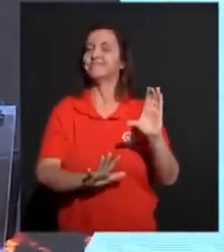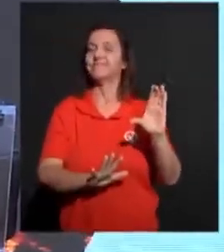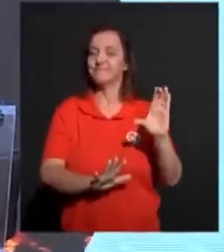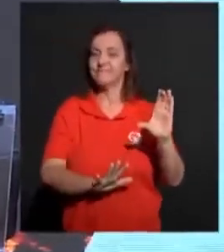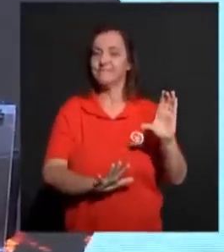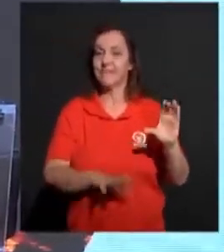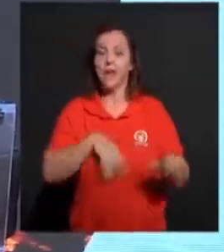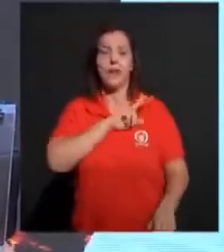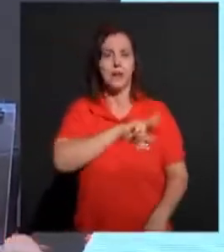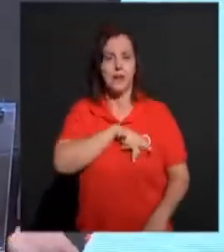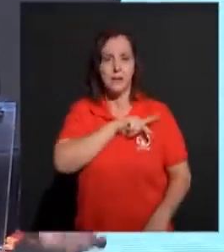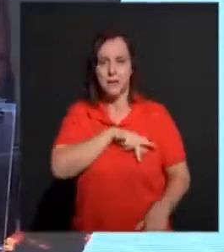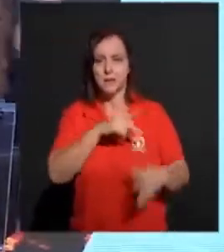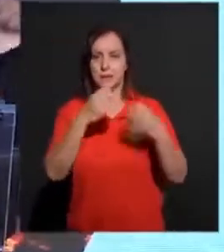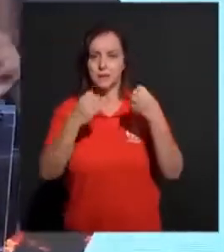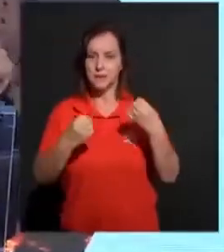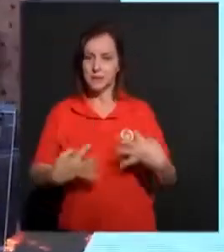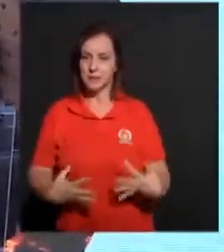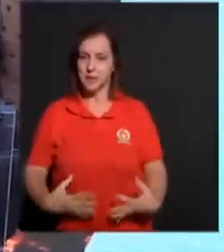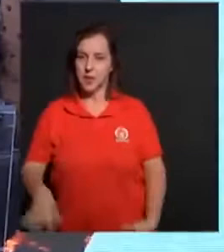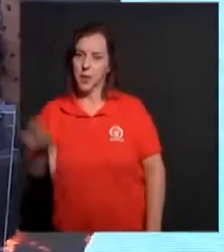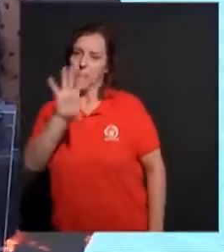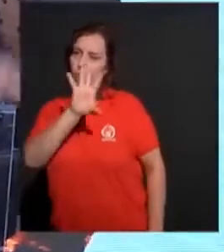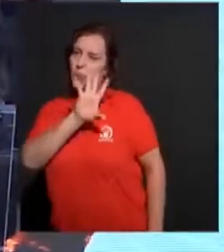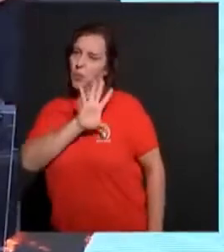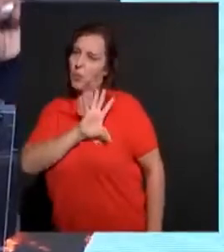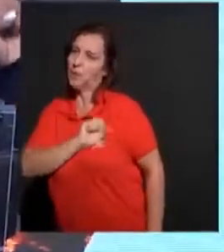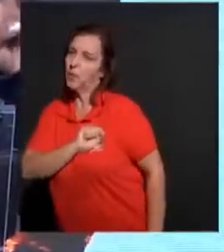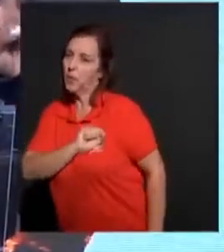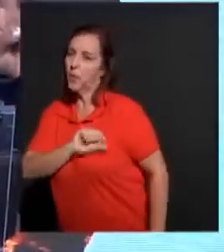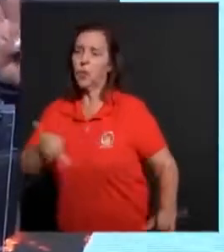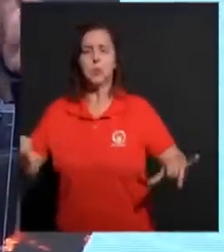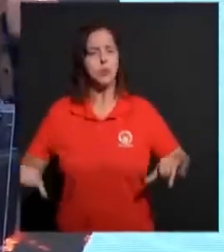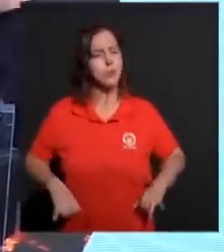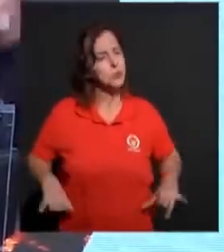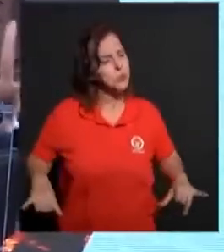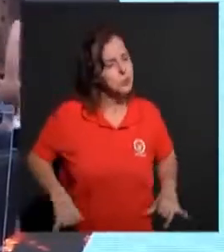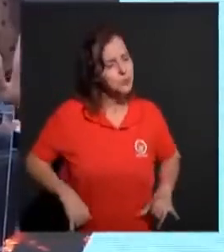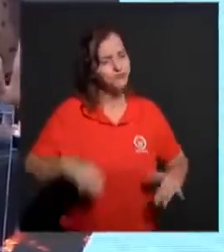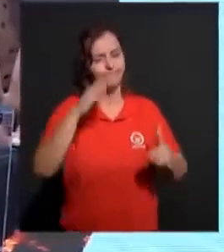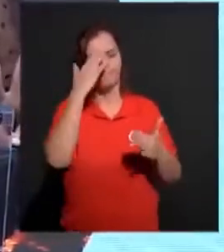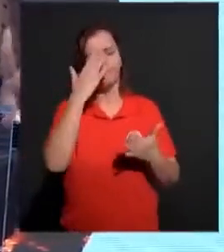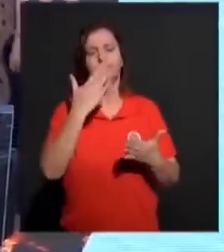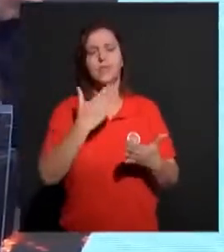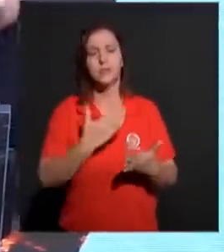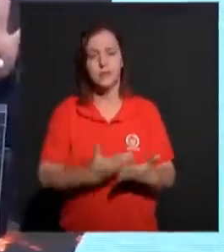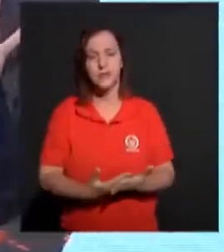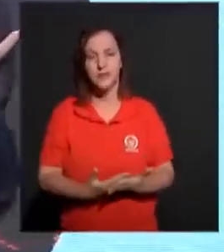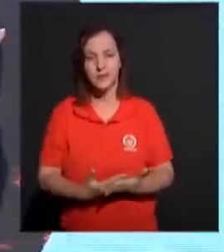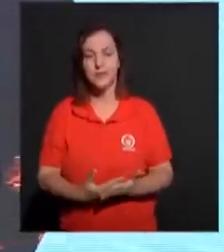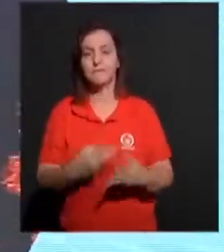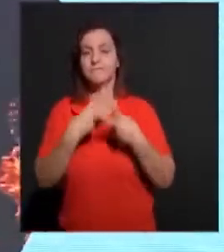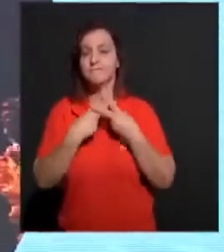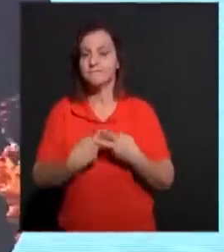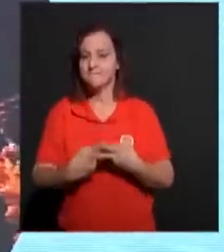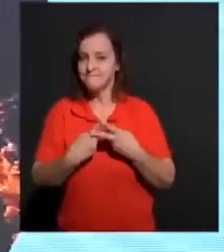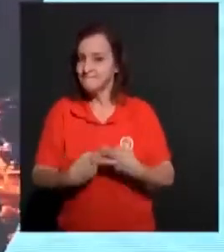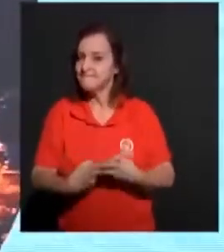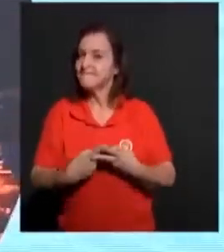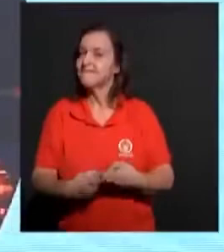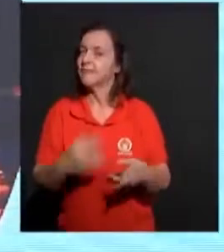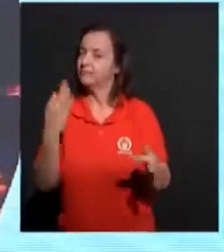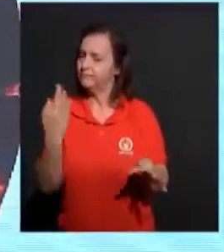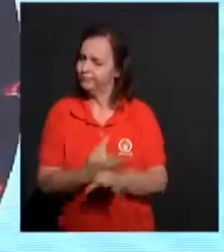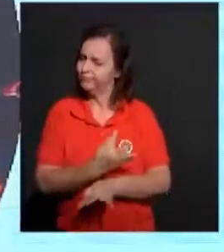E ele diz o seguinte. O amor tudo sofre. Tudo crê. Tudo espera. E tudo suporta.